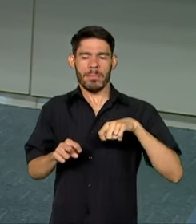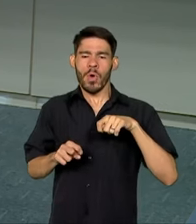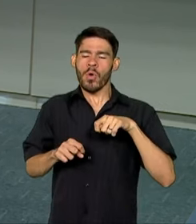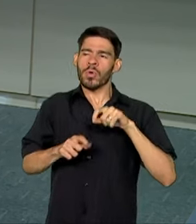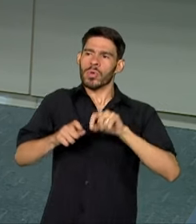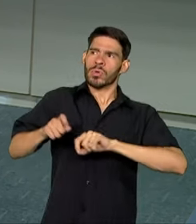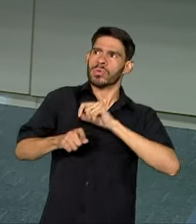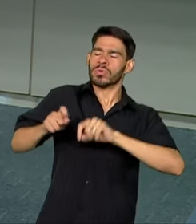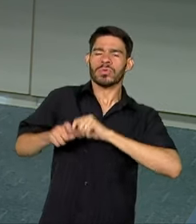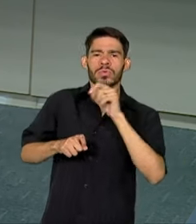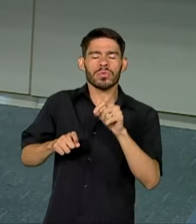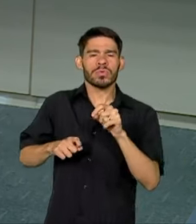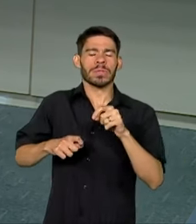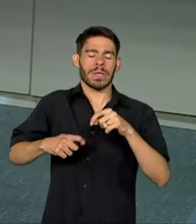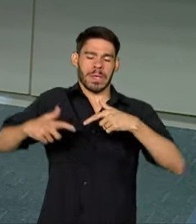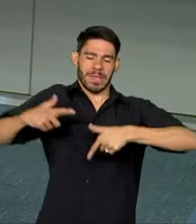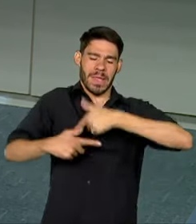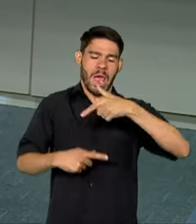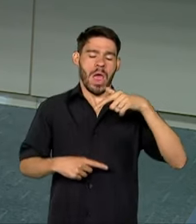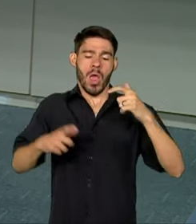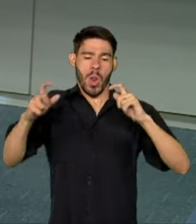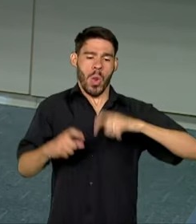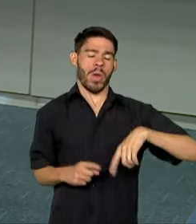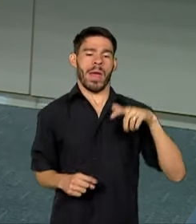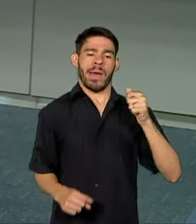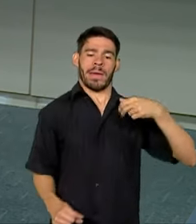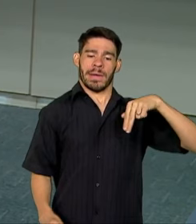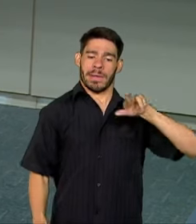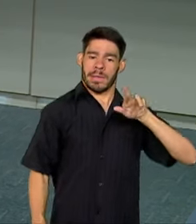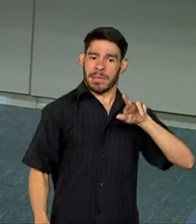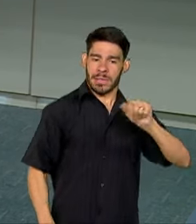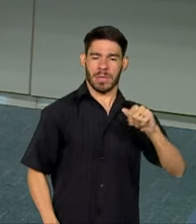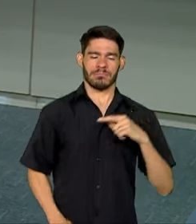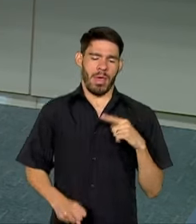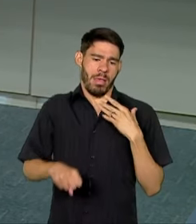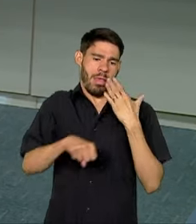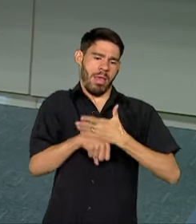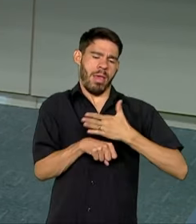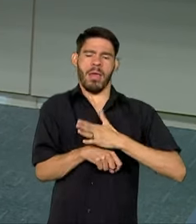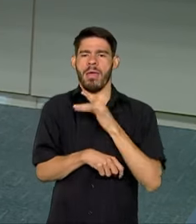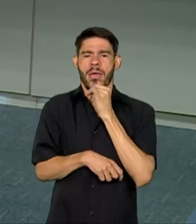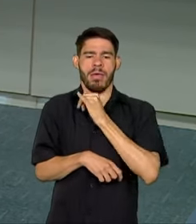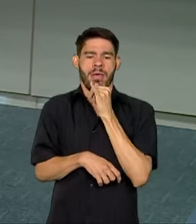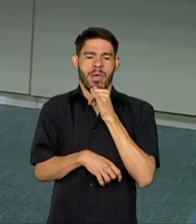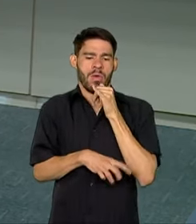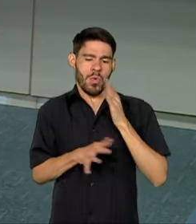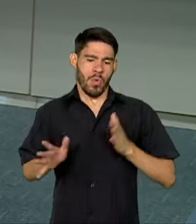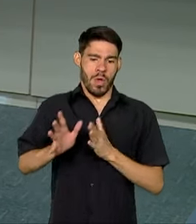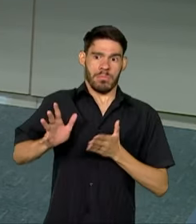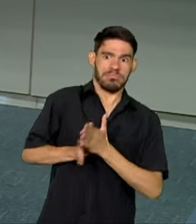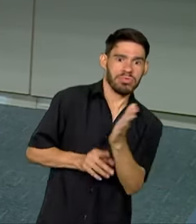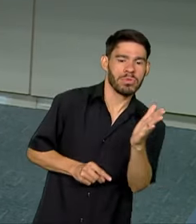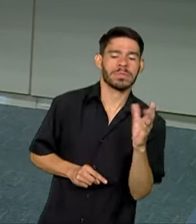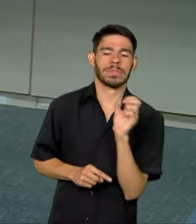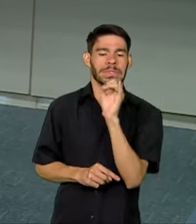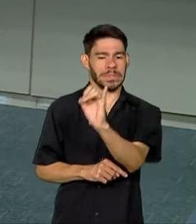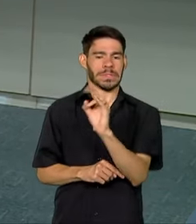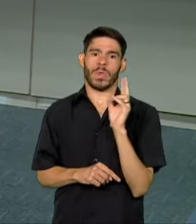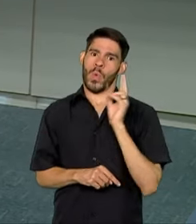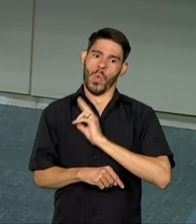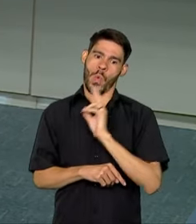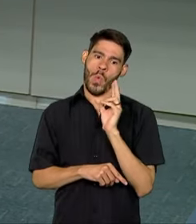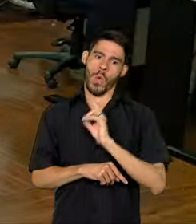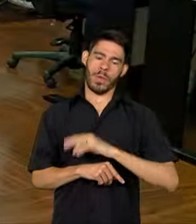exercícios nas usinas de Angra dos Reis, com a simulação, por exemplo, de rotas de fuga em casos de